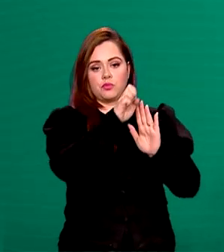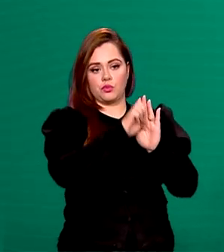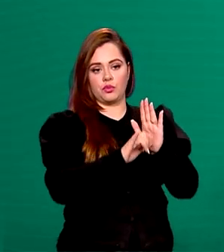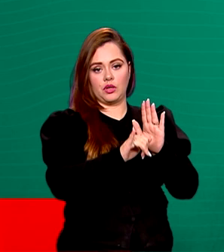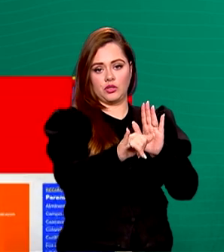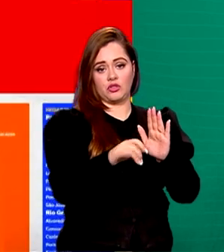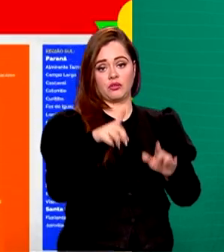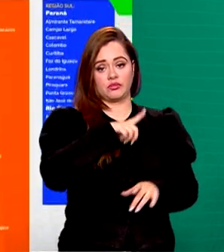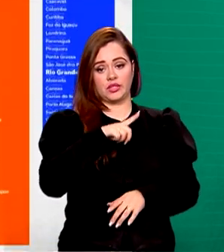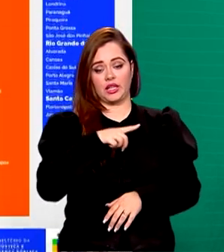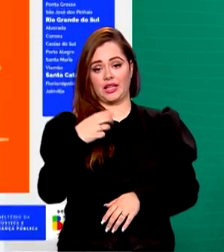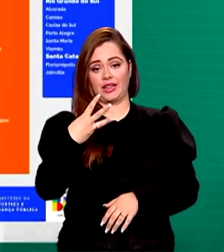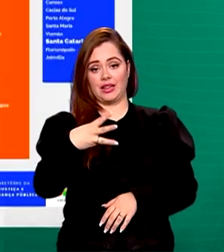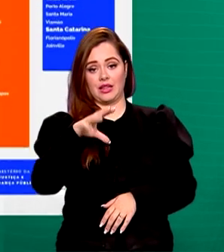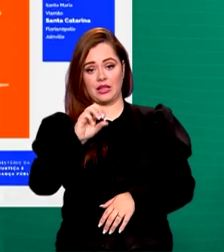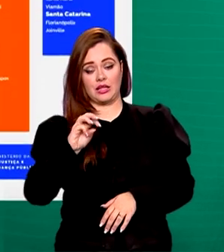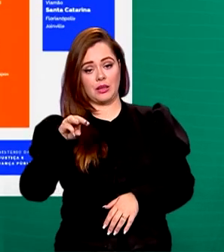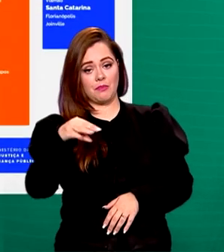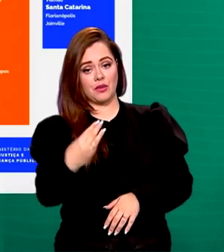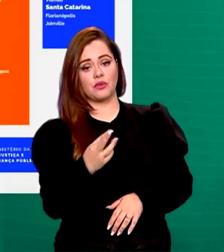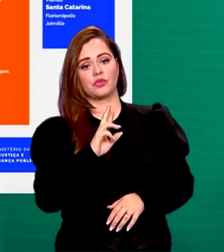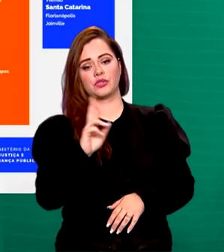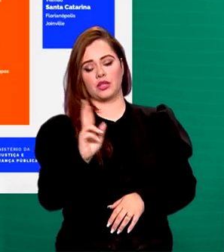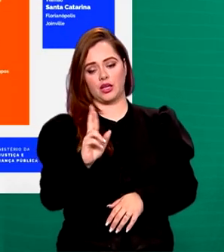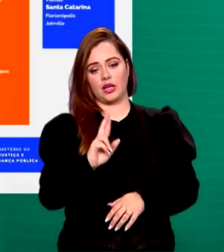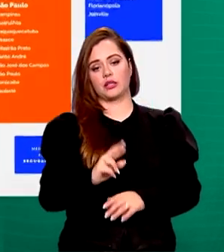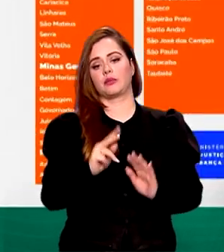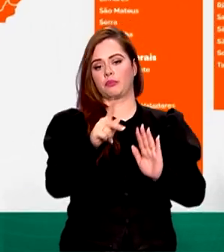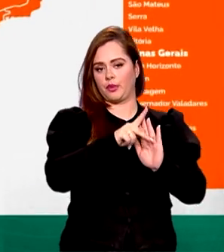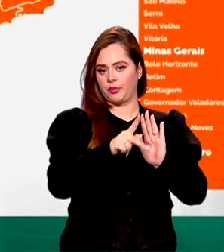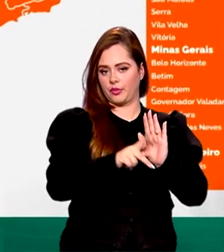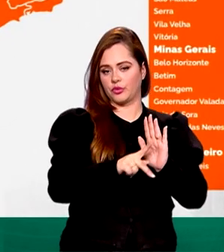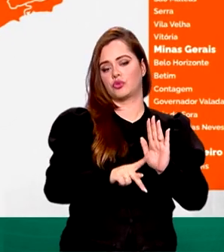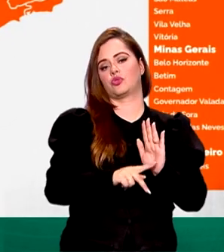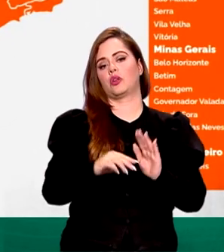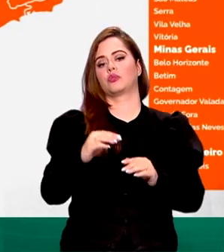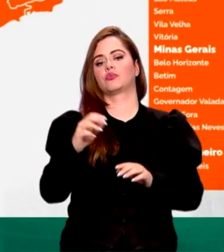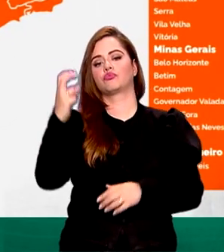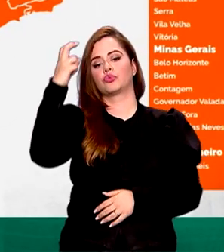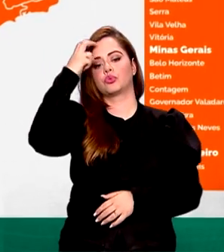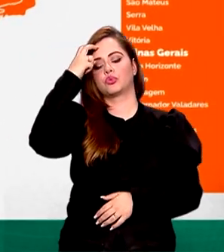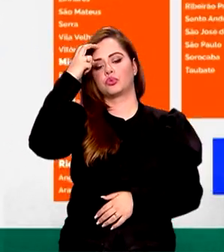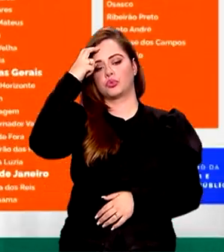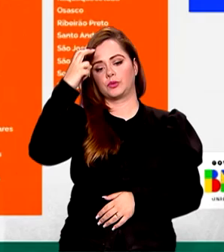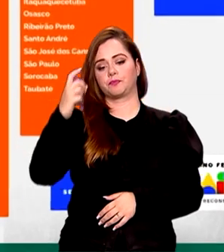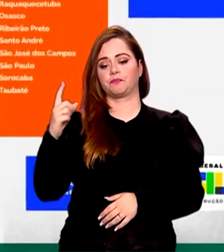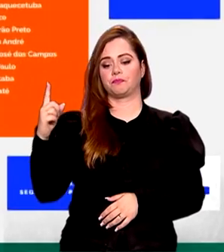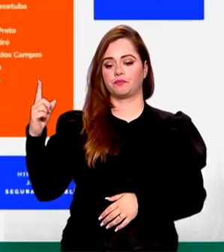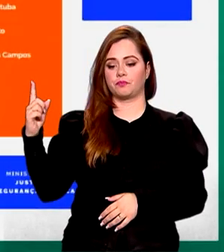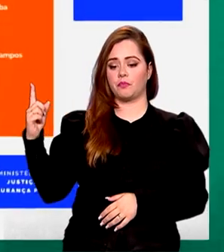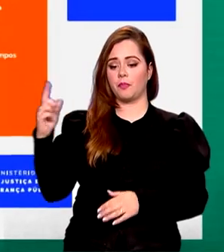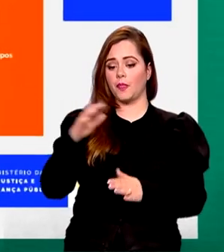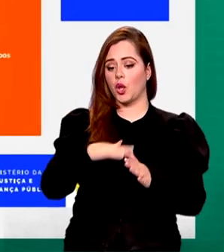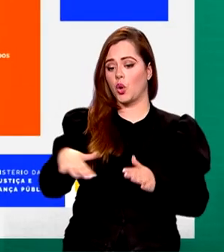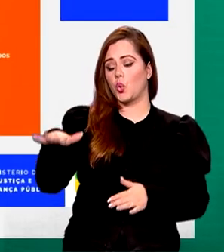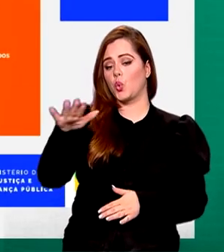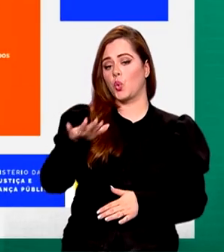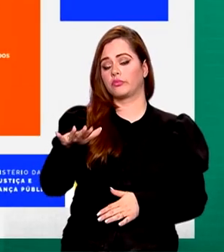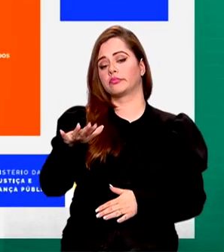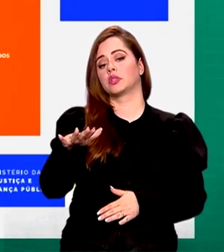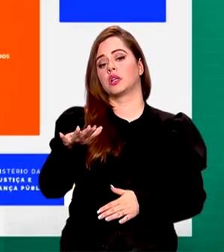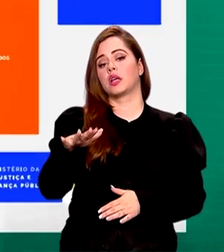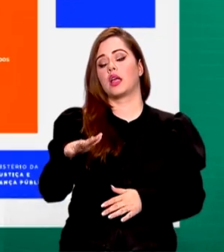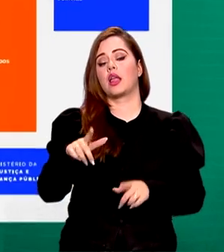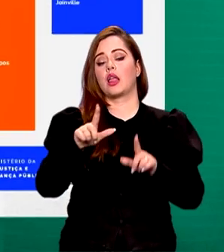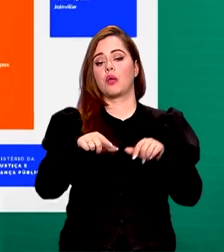milhões de reais para projetos culturais nos 163 municípios prioritários do Programa Nacional de Segurança